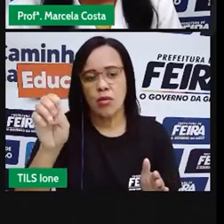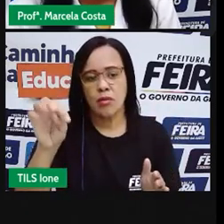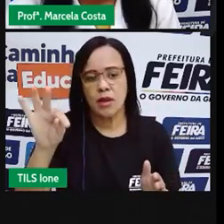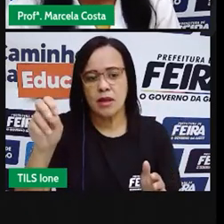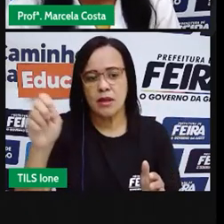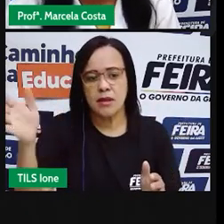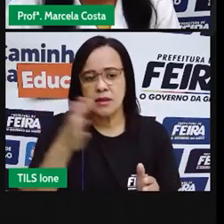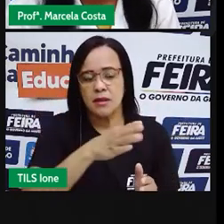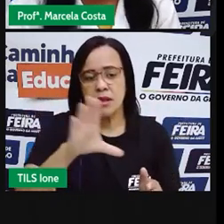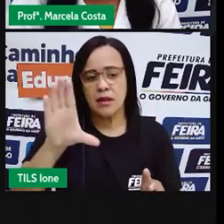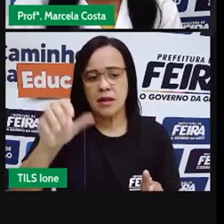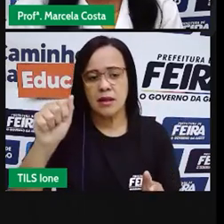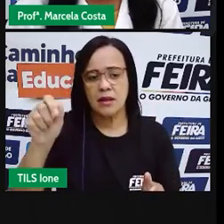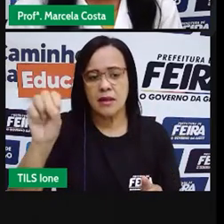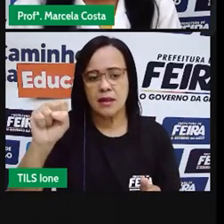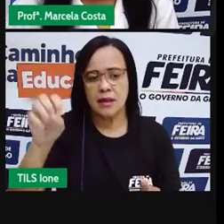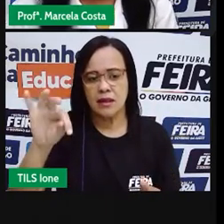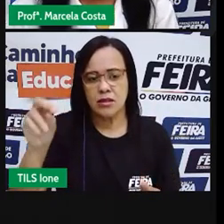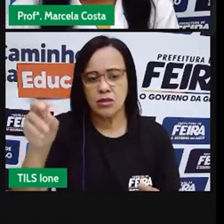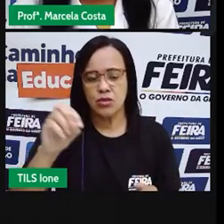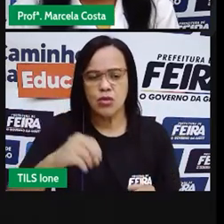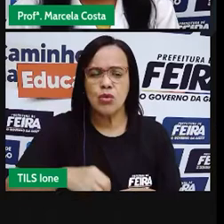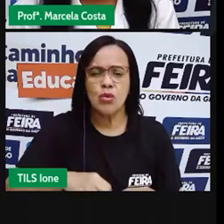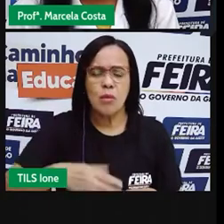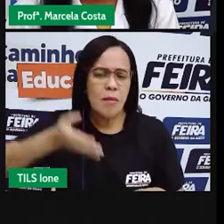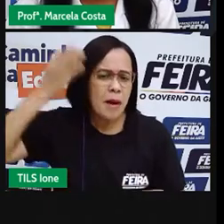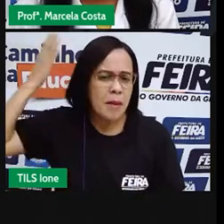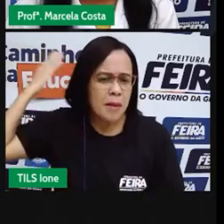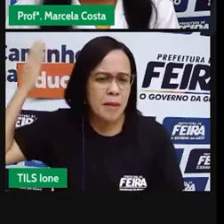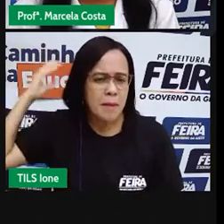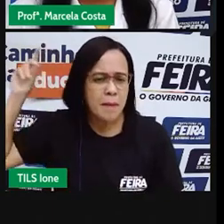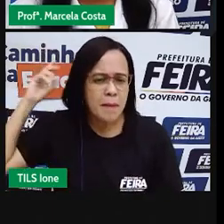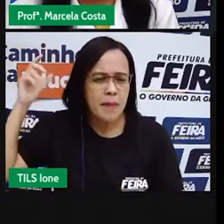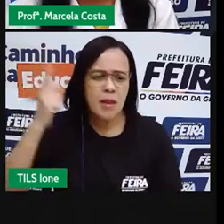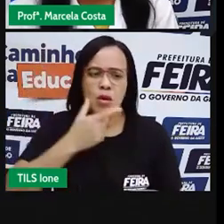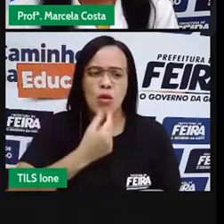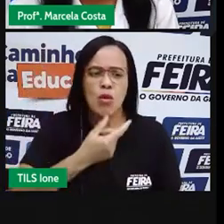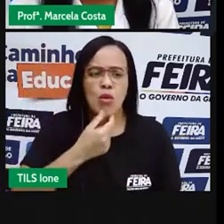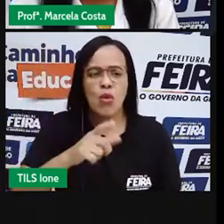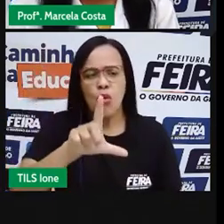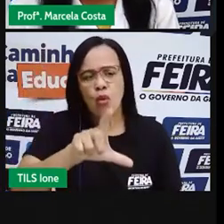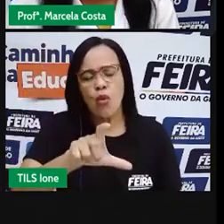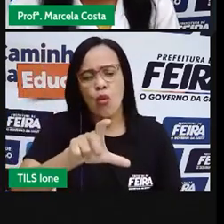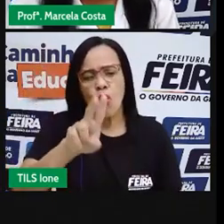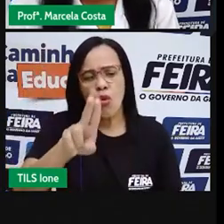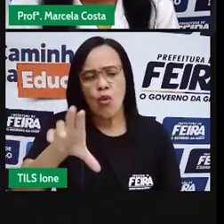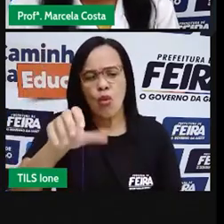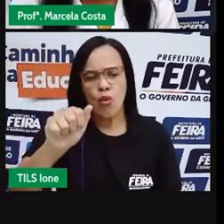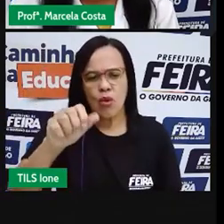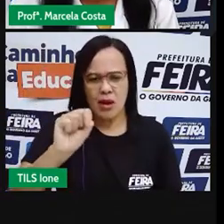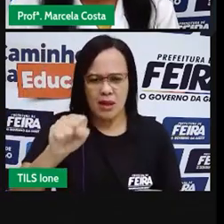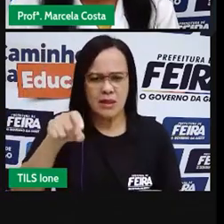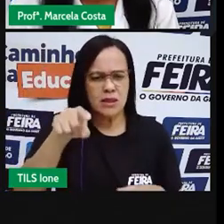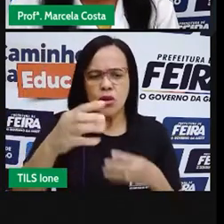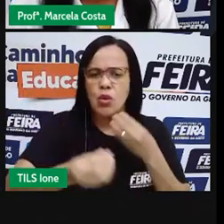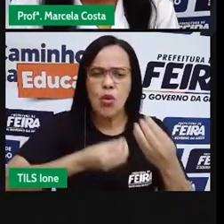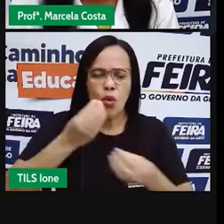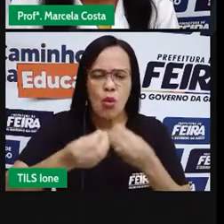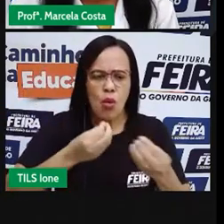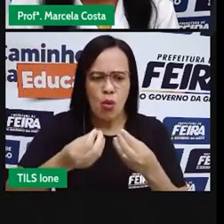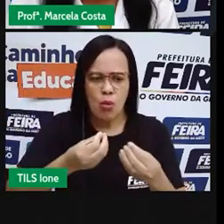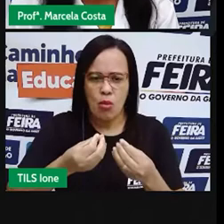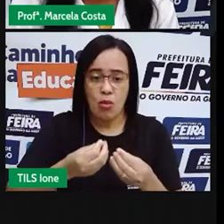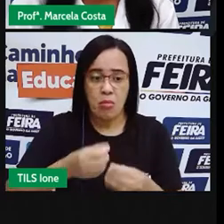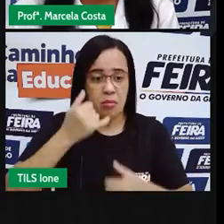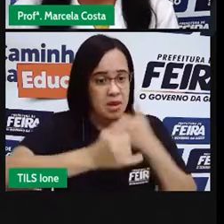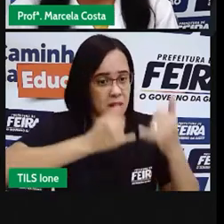legal? Era uma vez, um menino chamado Lucas. Ele era um menino muito ativo, mas muito levado.